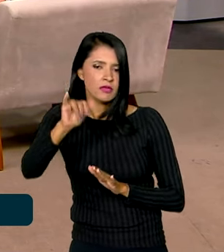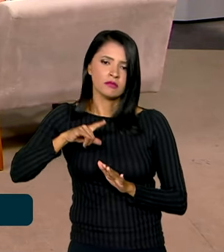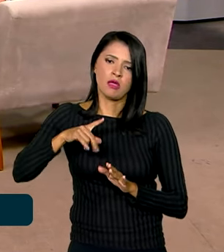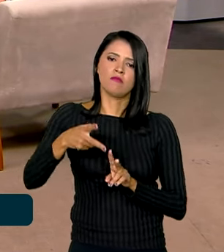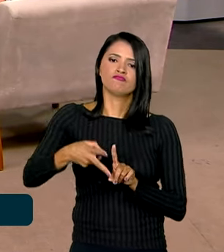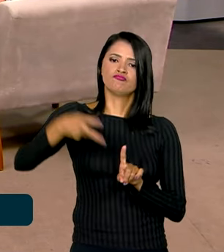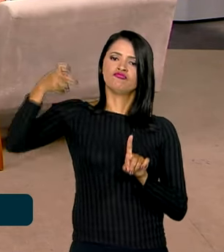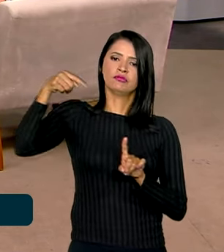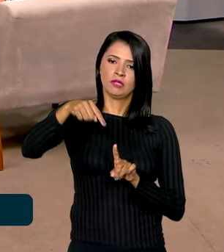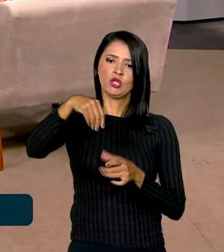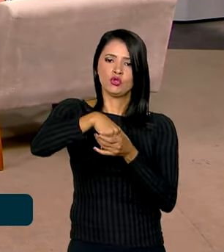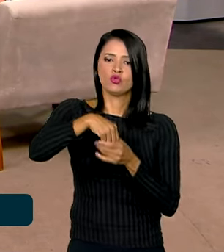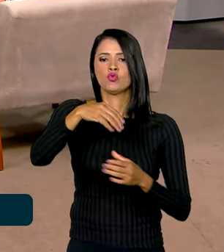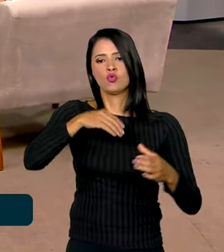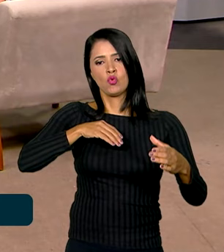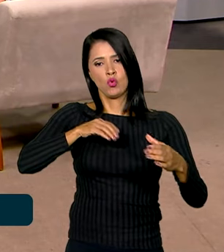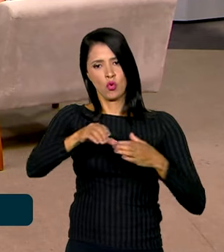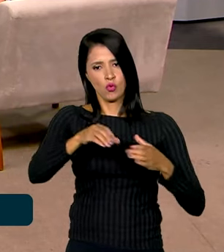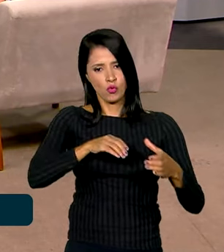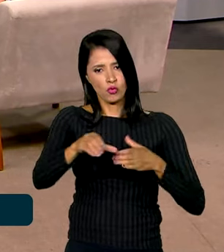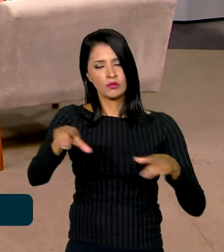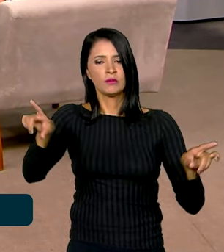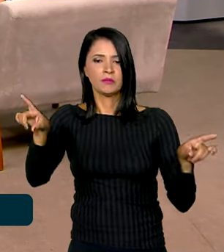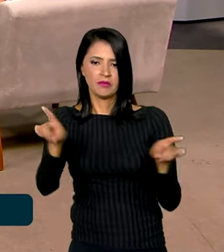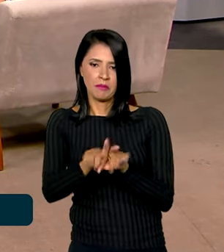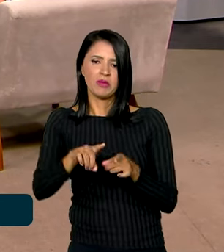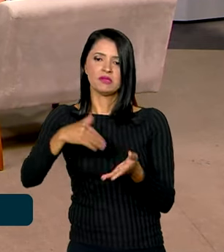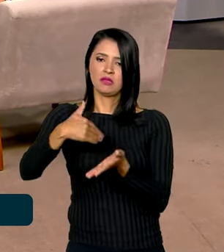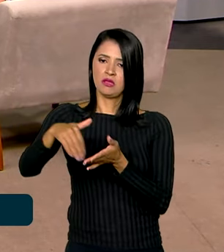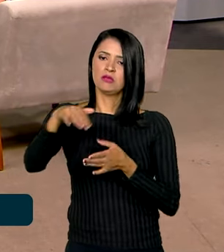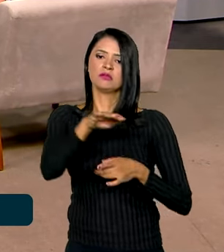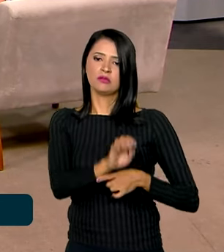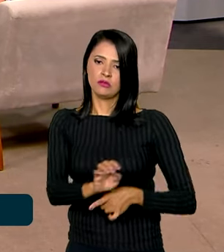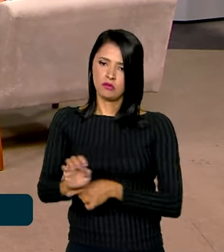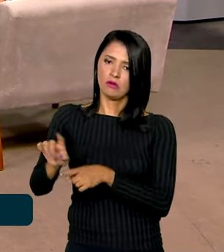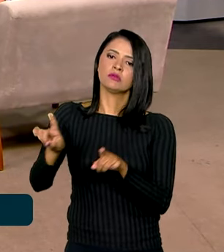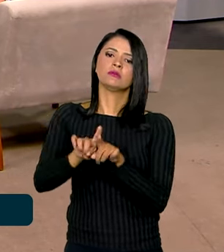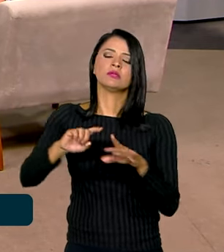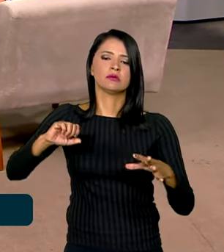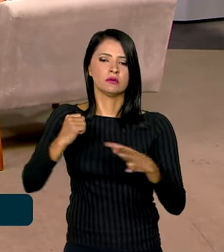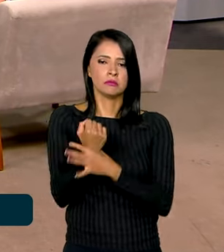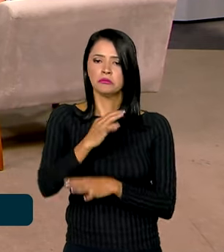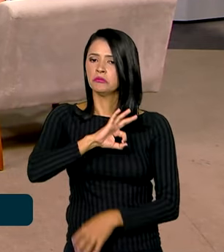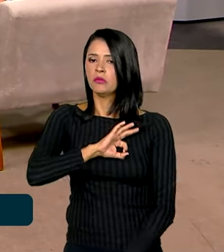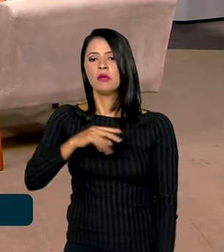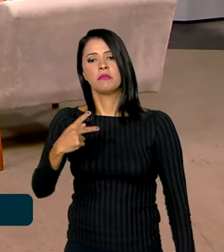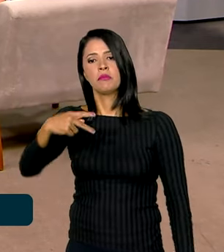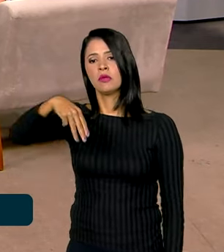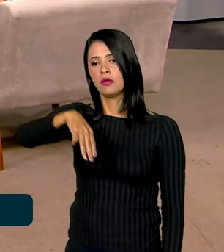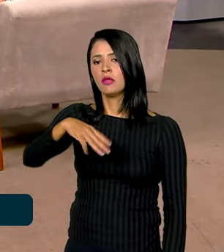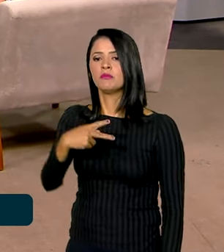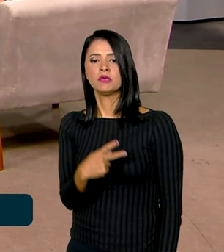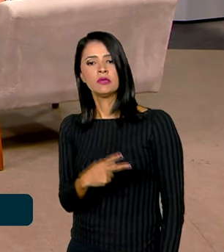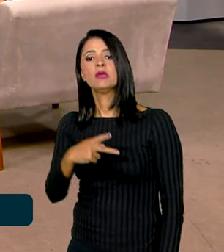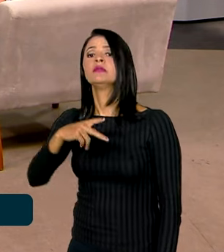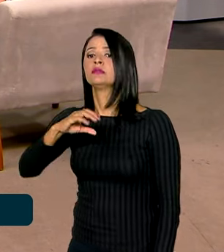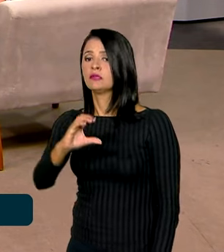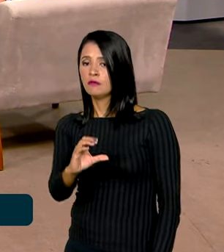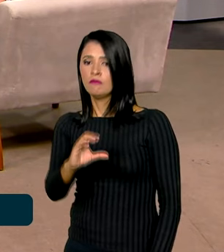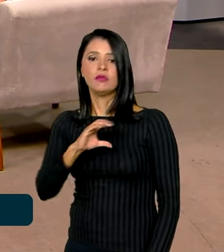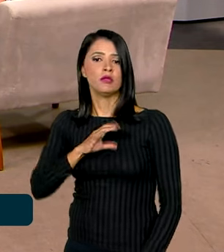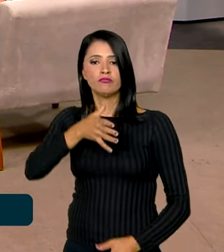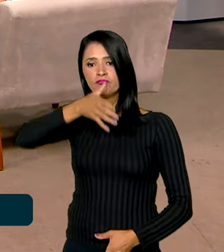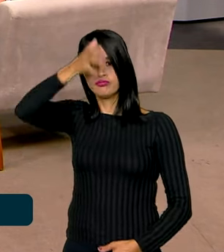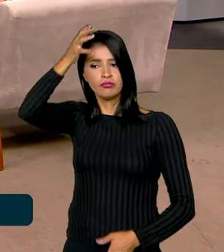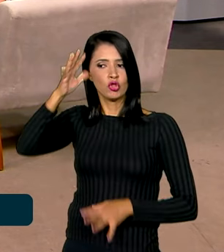concurso. E a Secretaria Estadual de Segurança também, com as polícias militares, polícias civis, bombeiros, defesa civil, todo